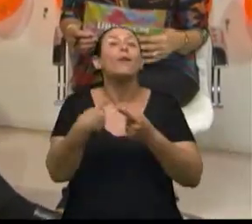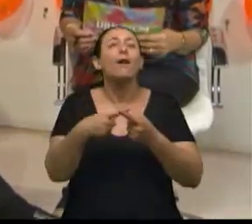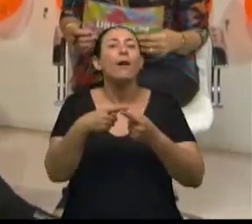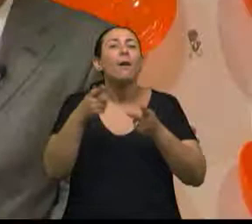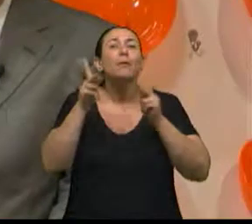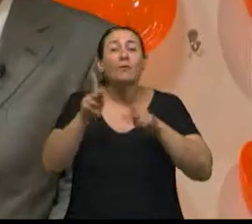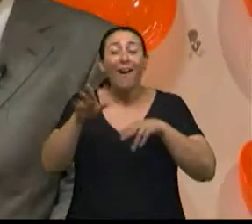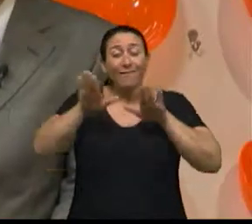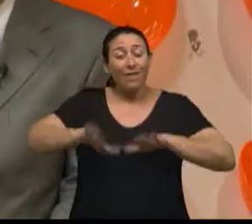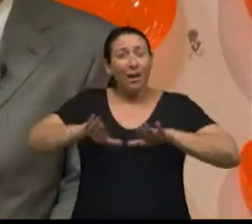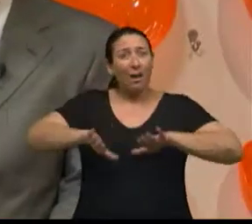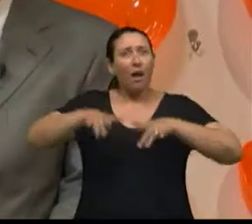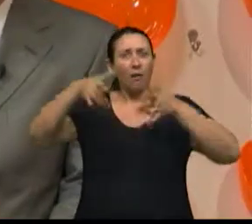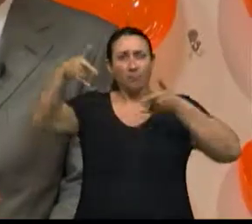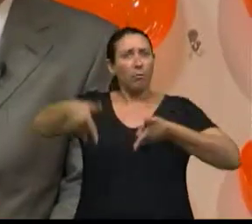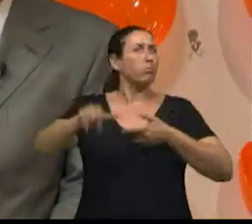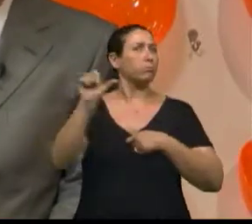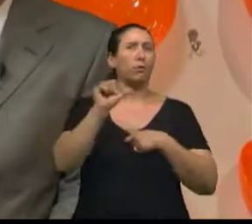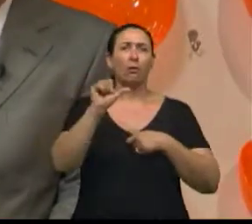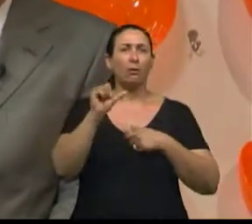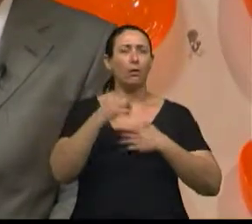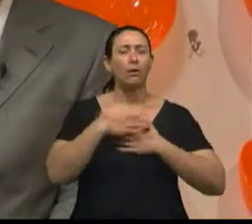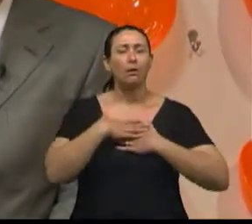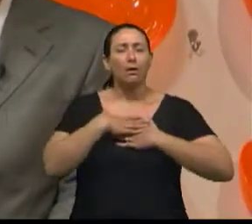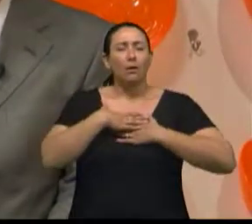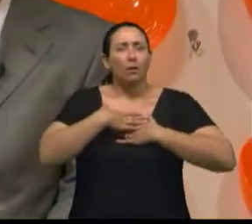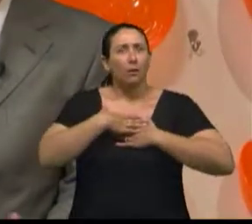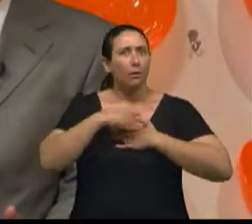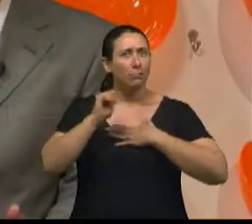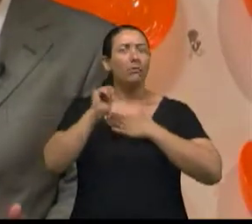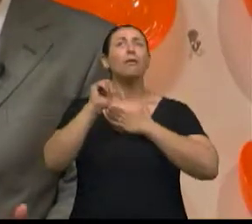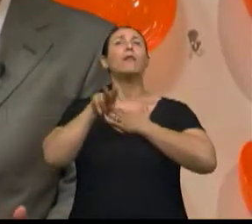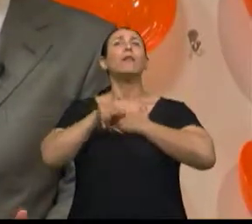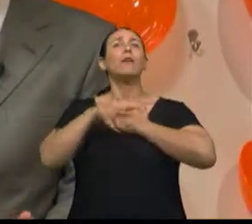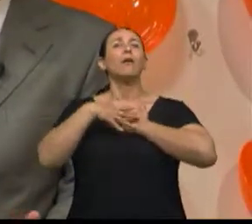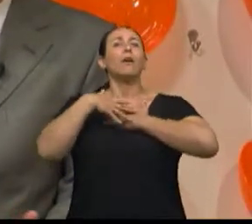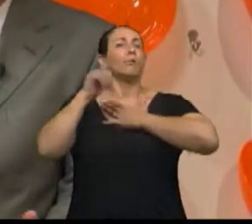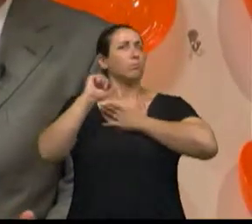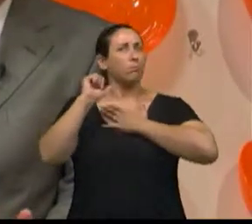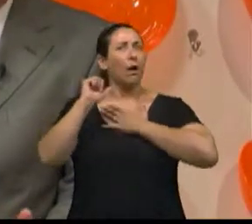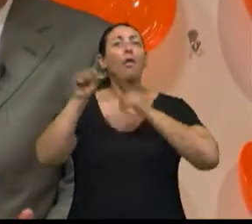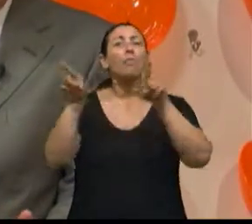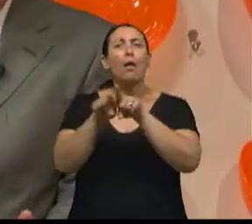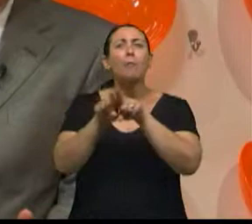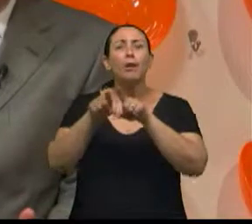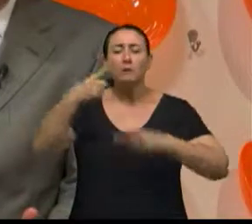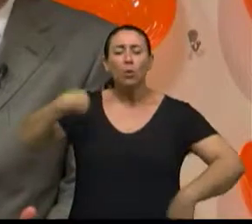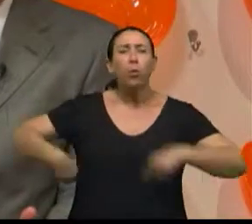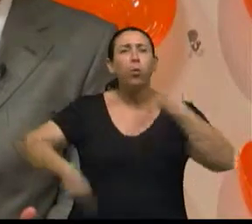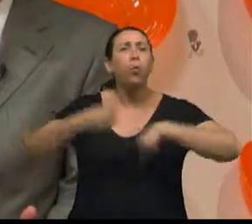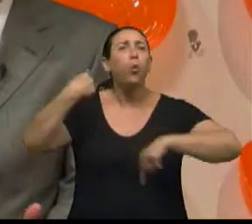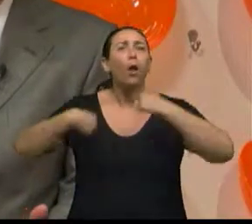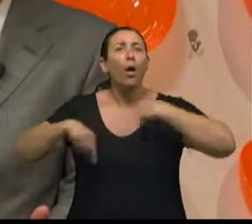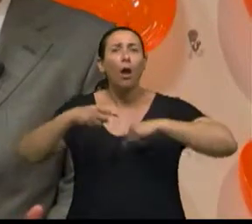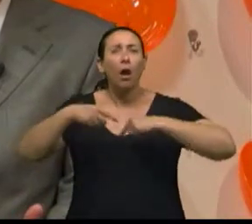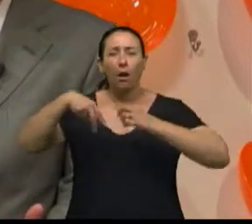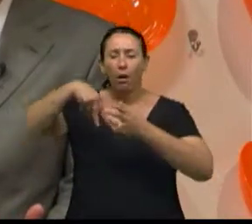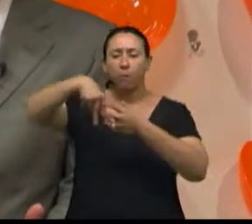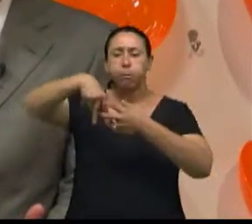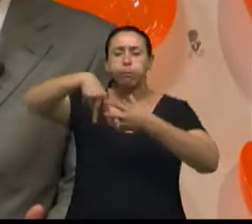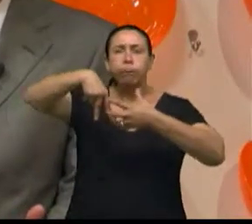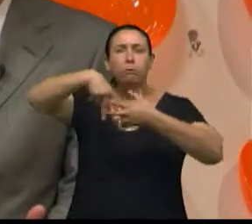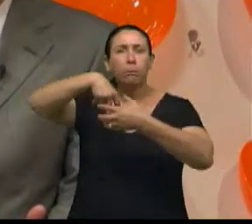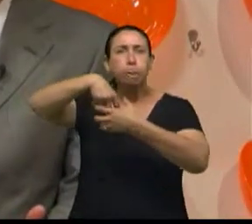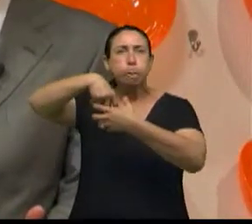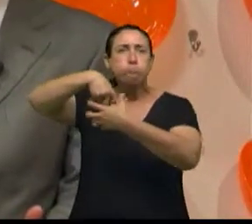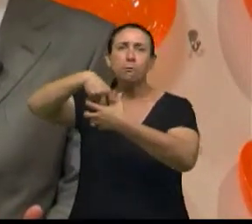respiratória, de uma trombose, de uma atrofia muscular e com isso ela volta a se recuperar mais rápido. O que